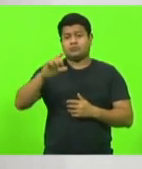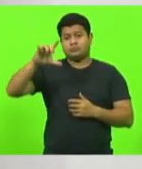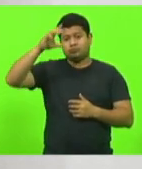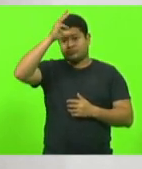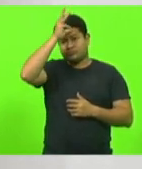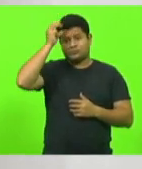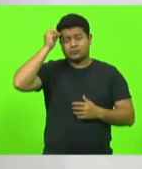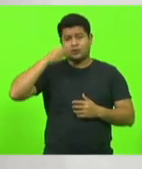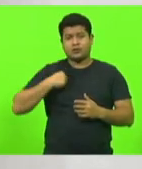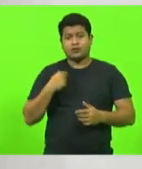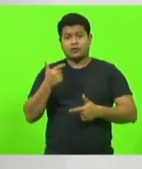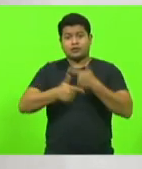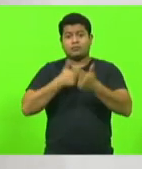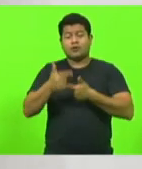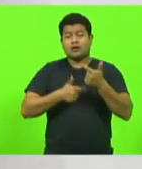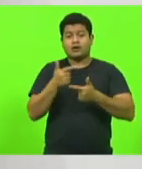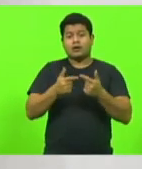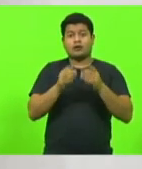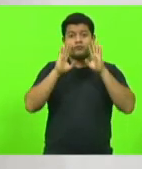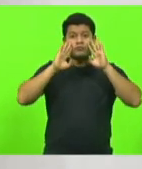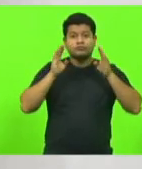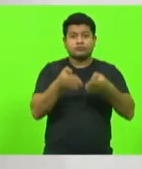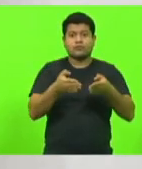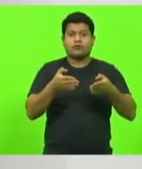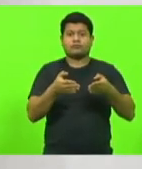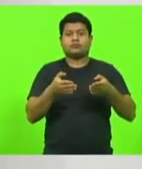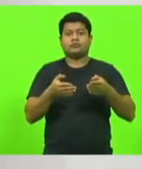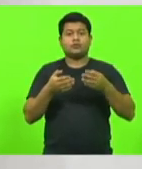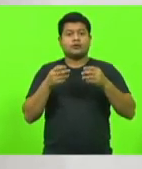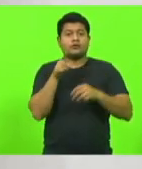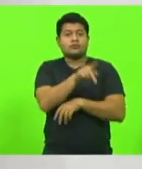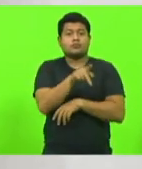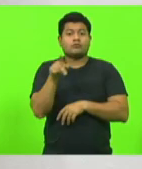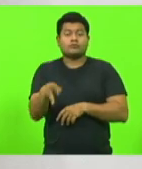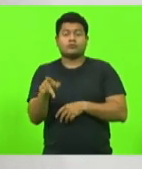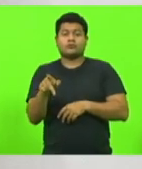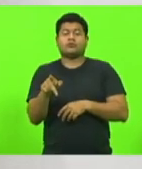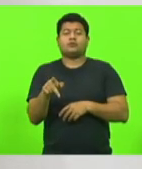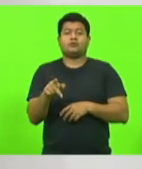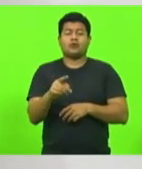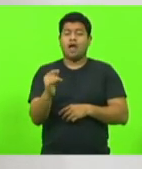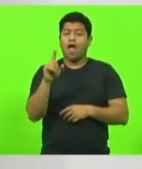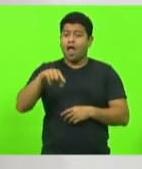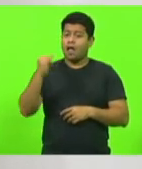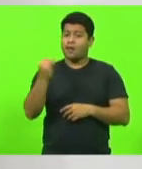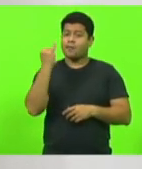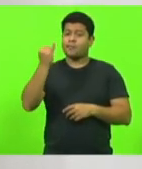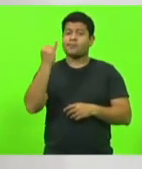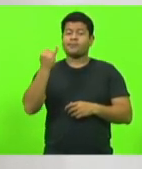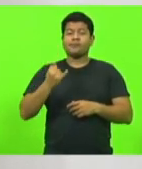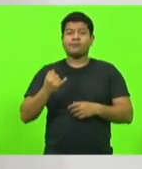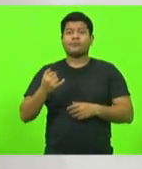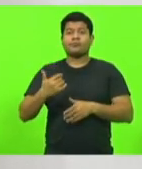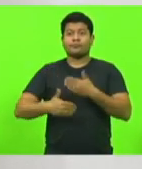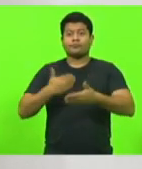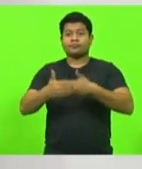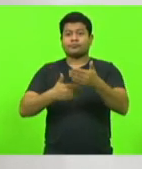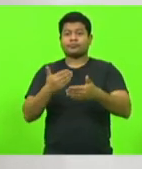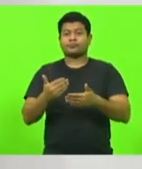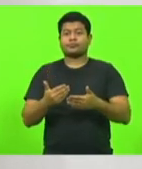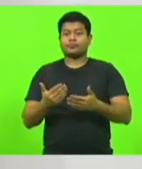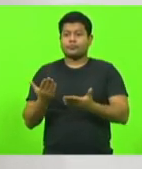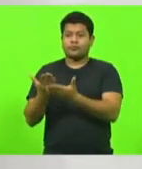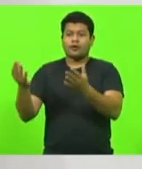carreira do magistério, que é importantíssimo também e que nesse processo as